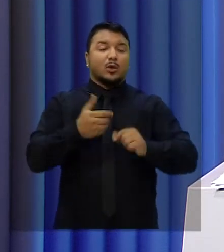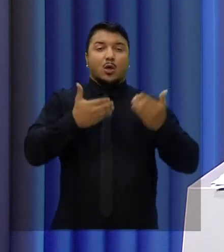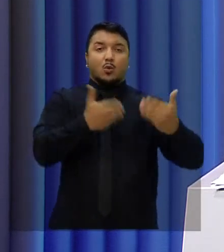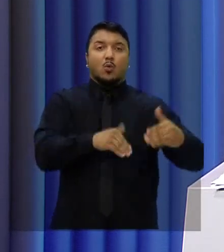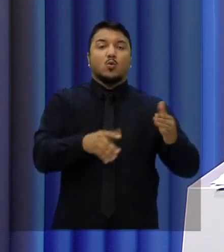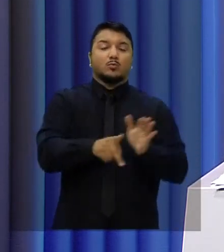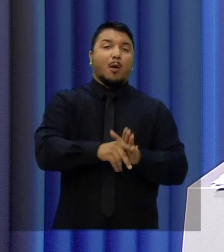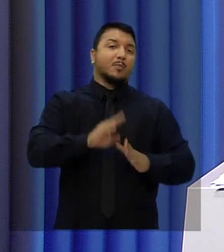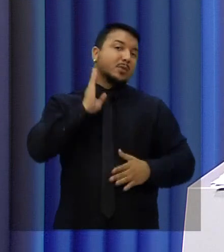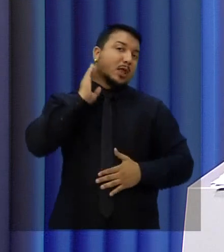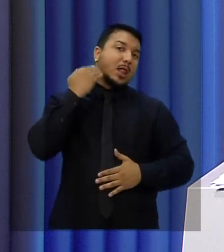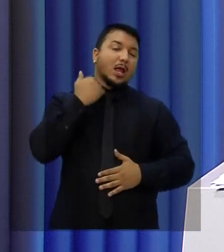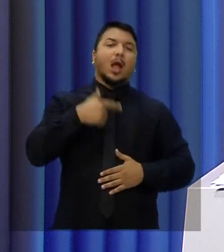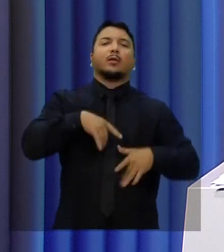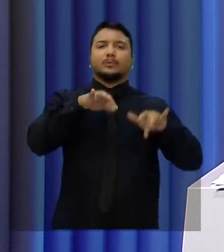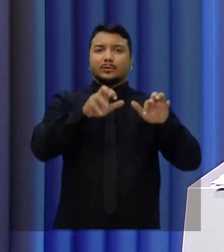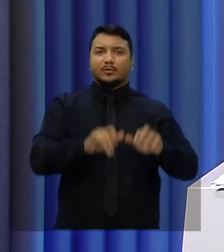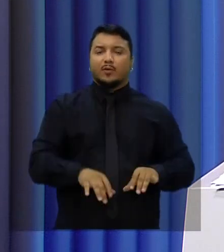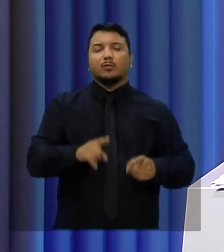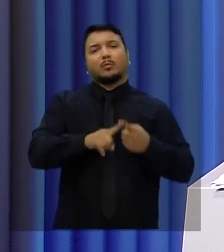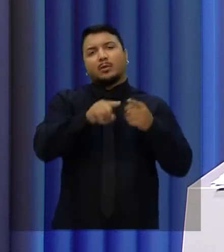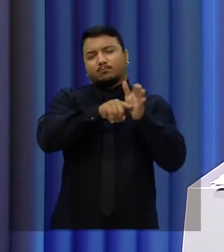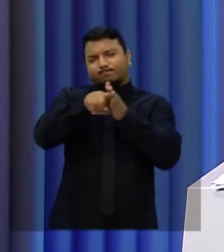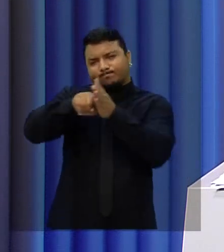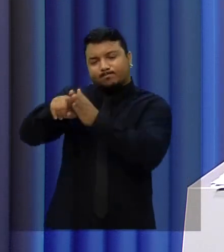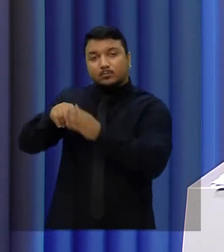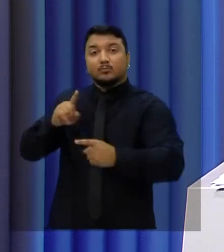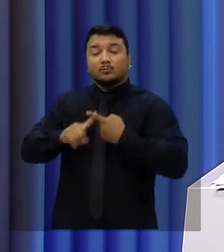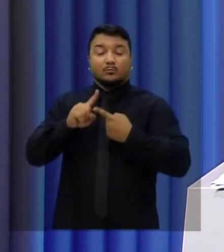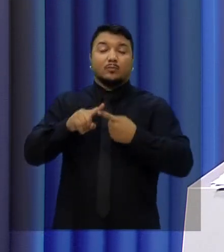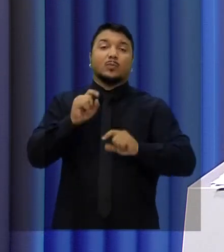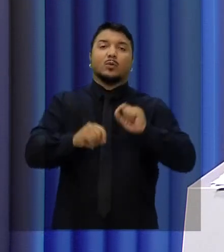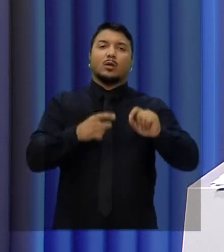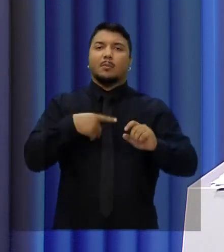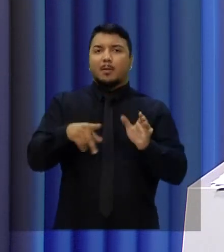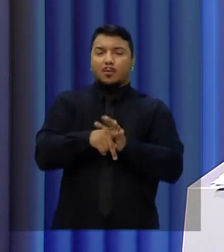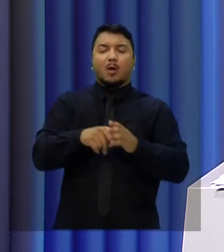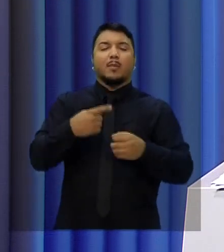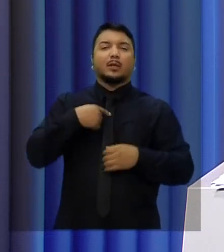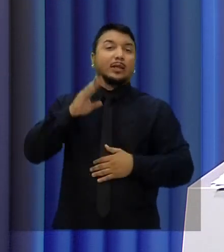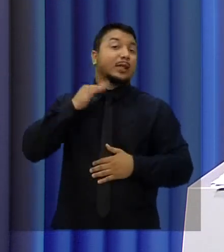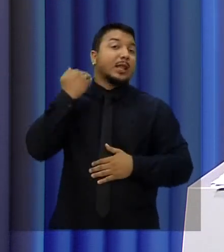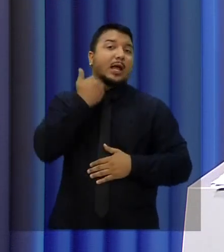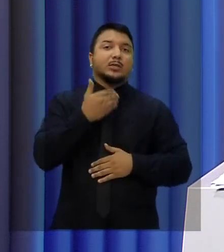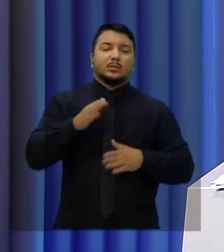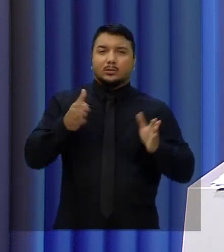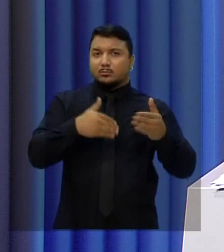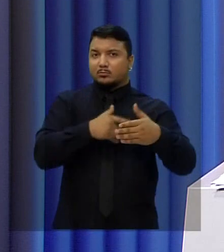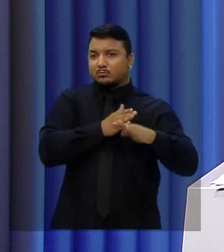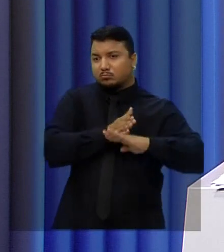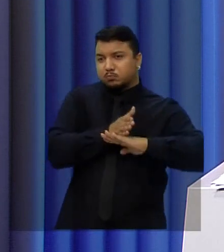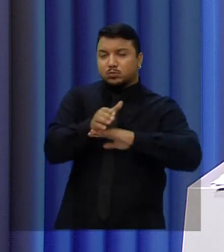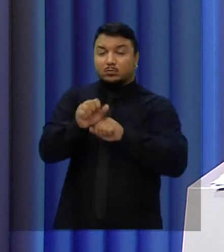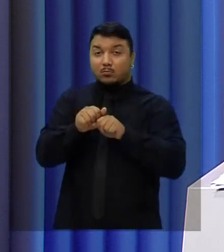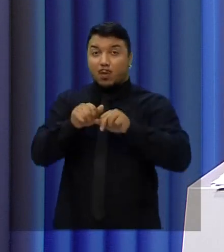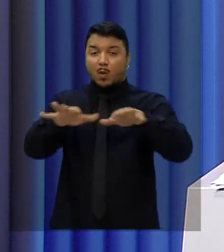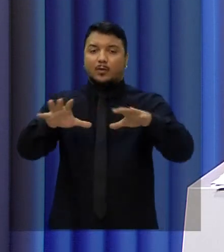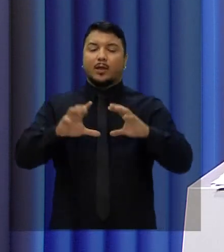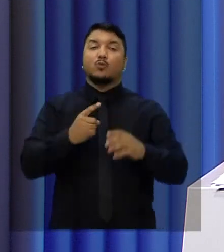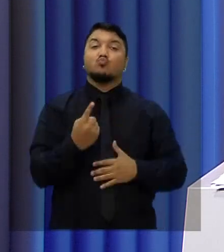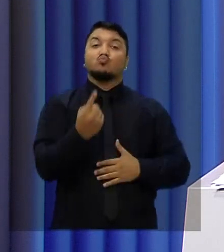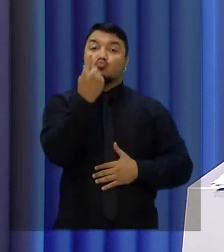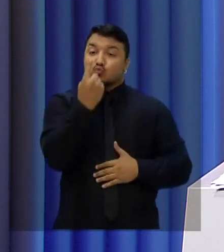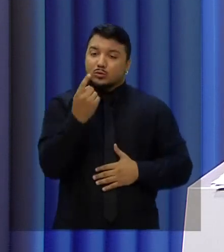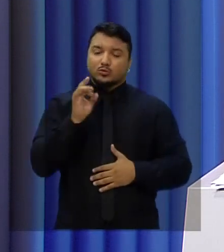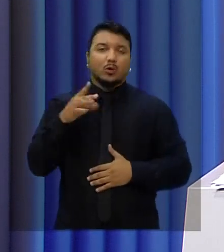delegado, escrivão, inspetor e interiorize as delegacias. Só temos uma delegacia de combate ao crime organizado